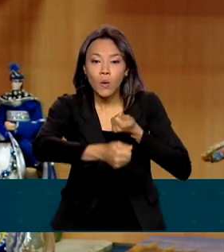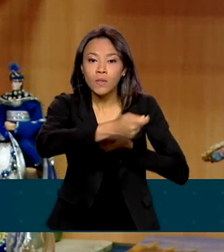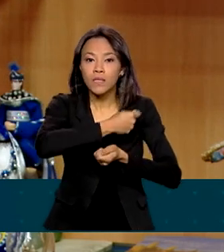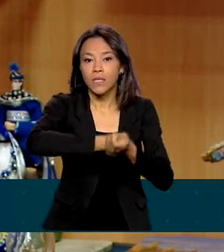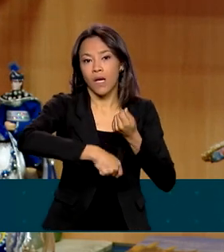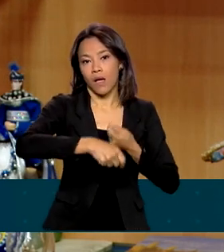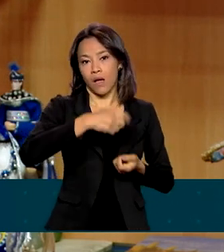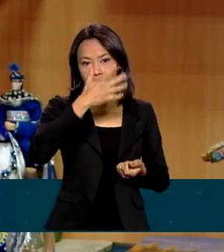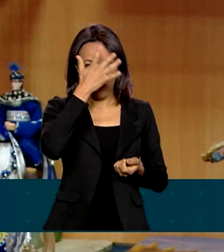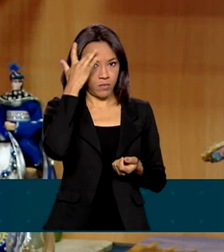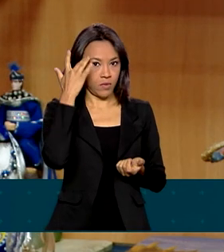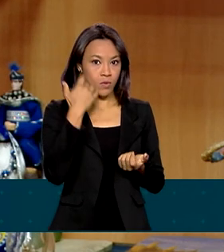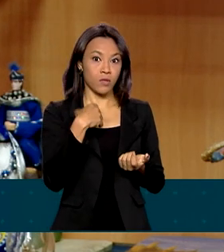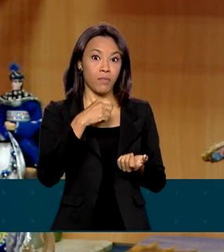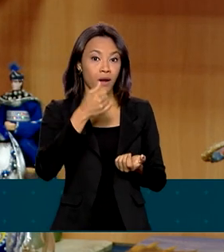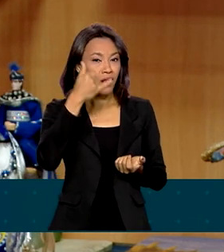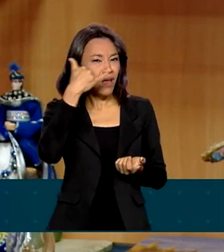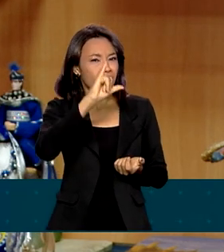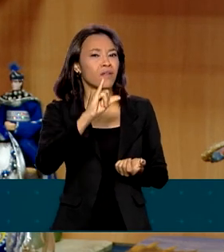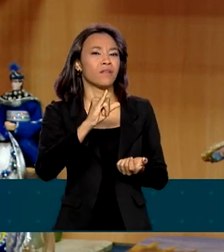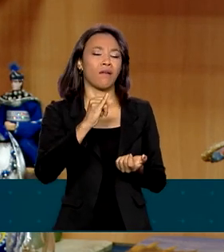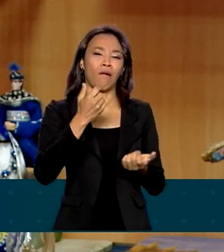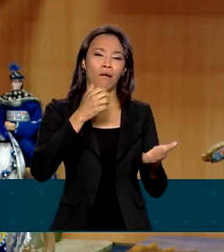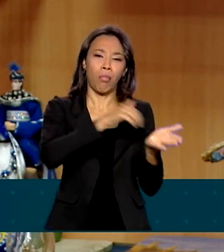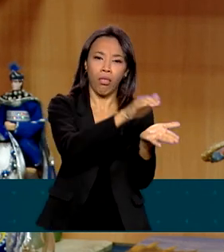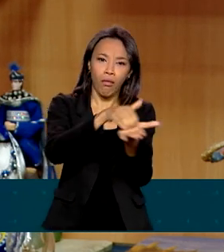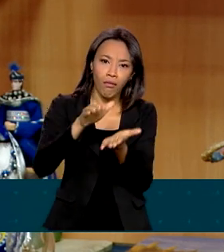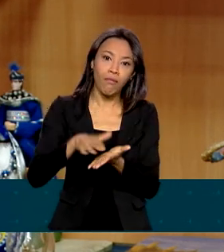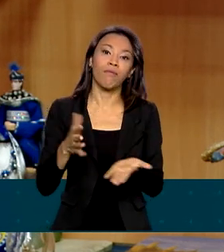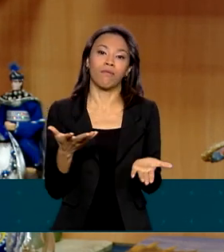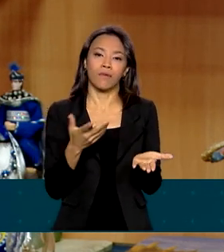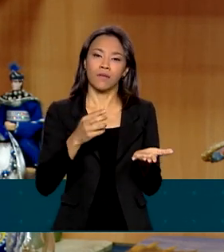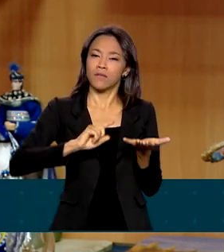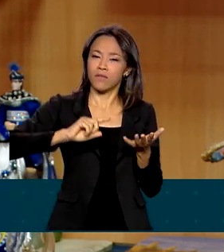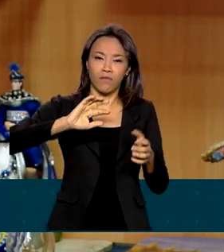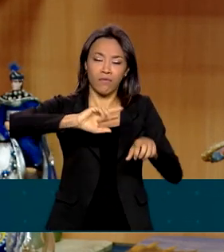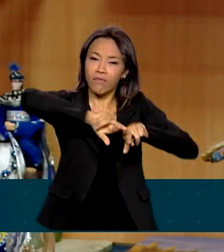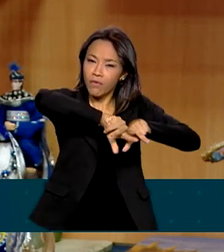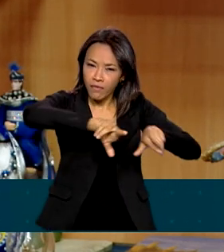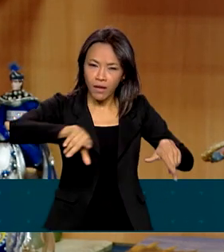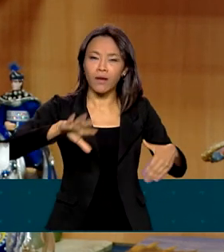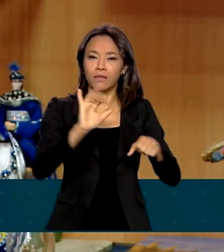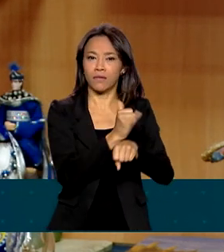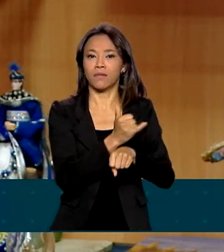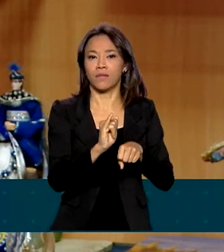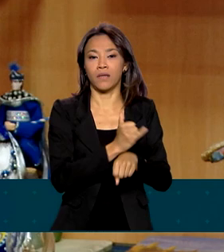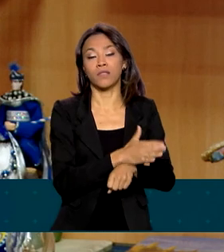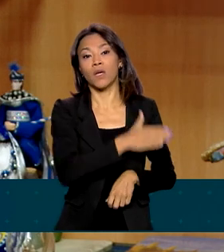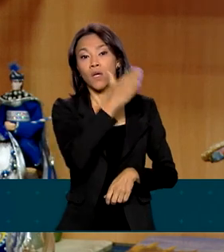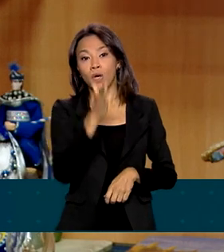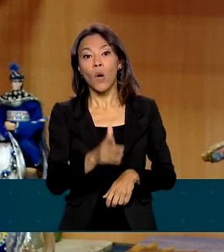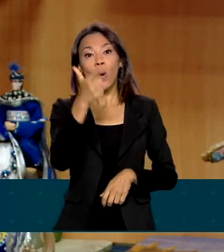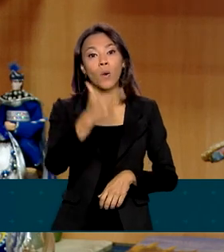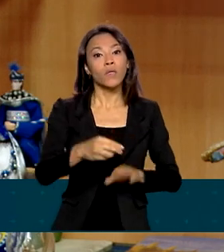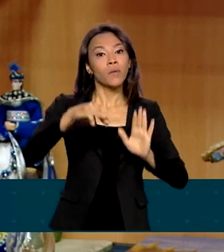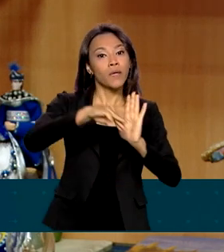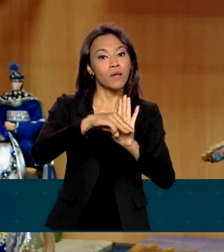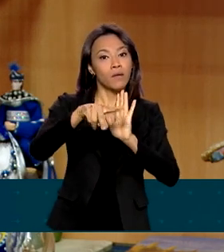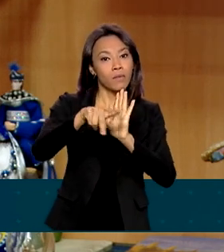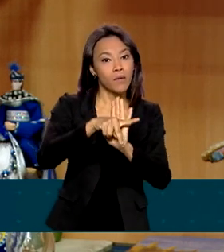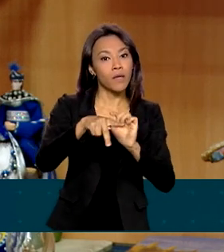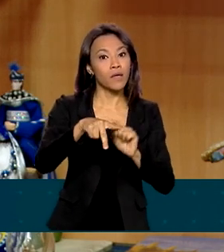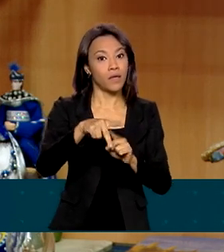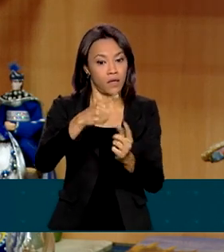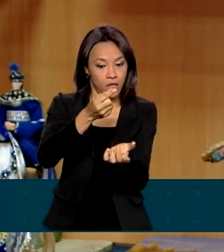diminuição da carga do trabalho, enfim, de várias maneiras. A gente teve também a MP do Fundo Retor, que